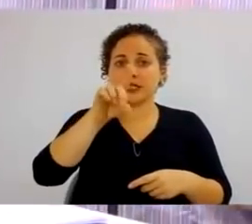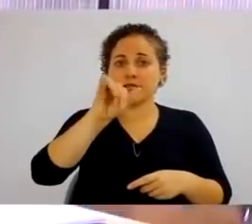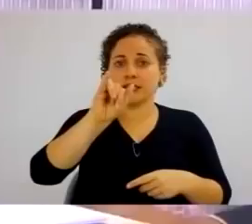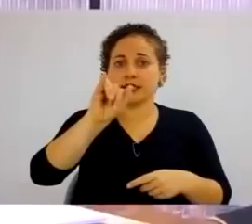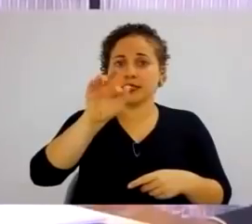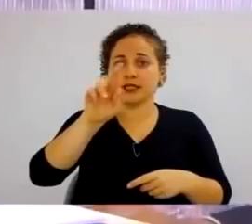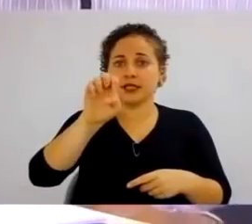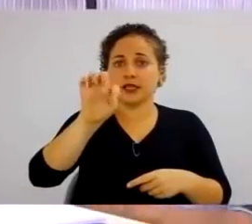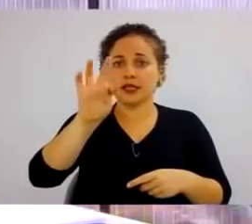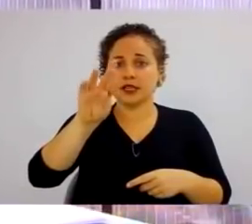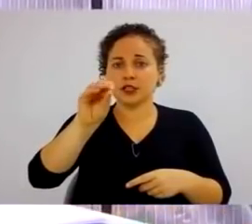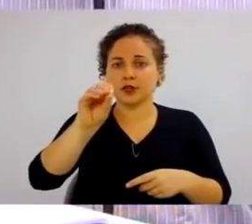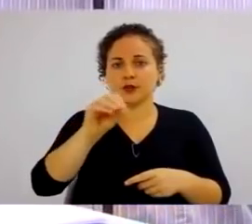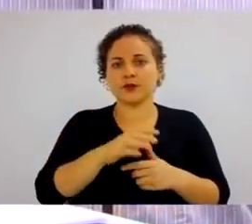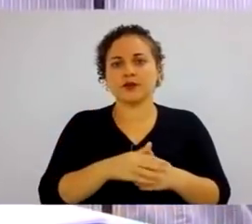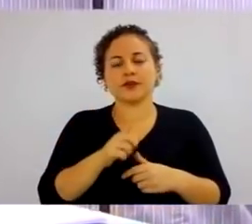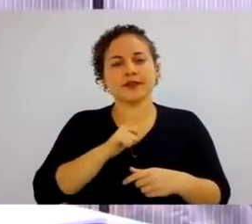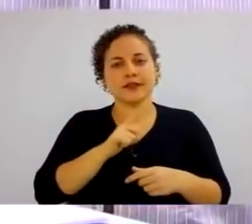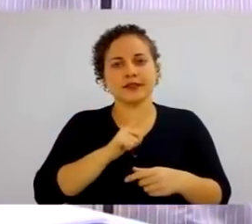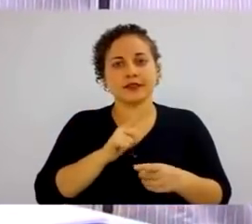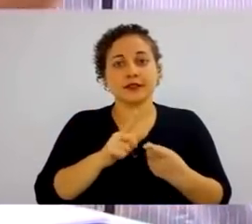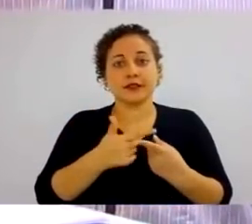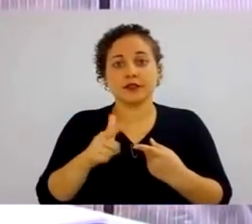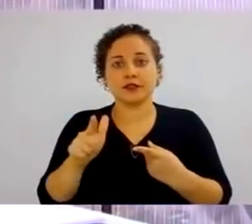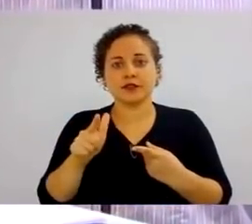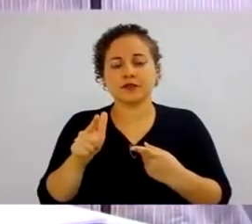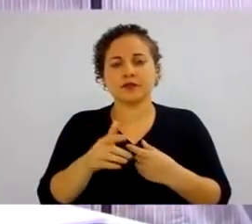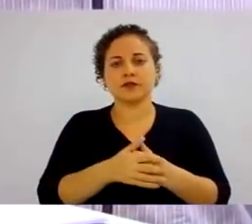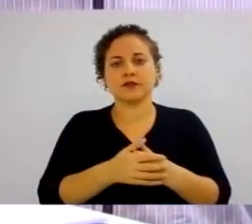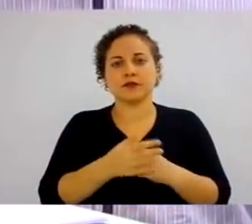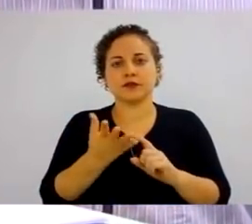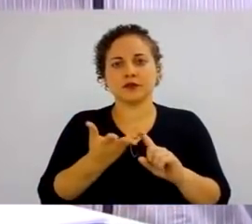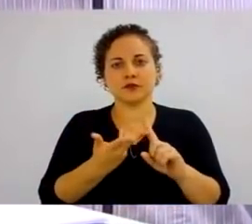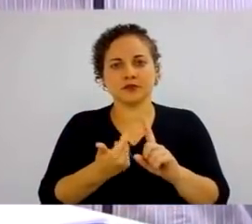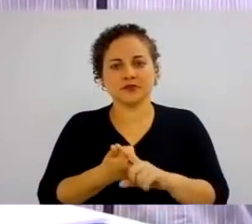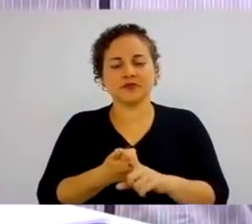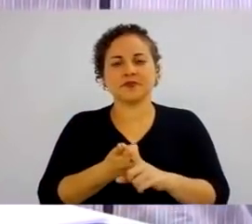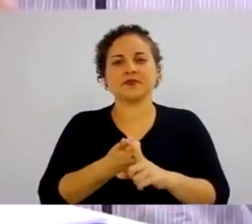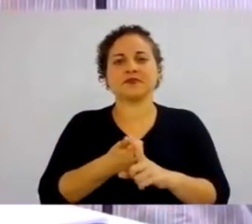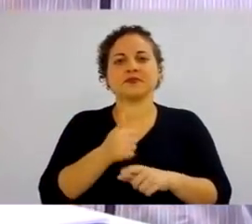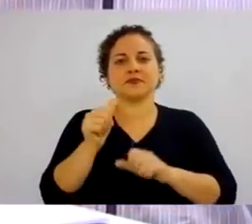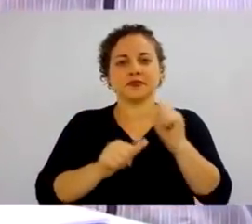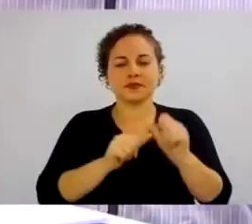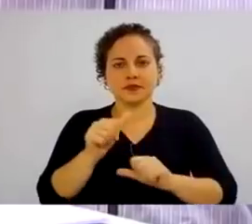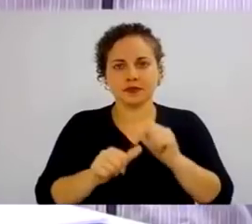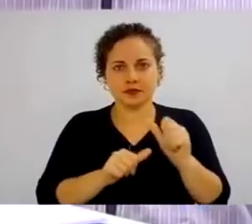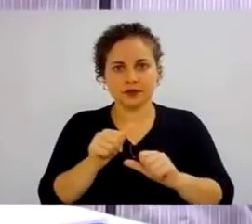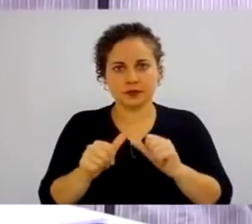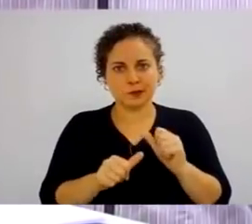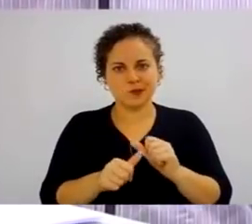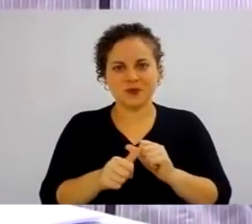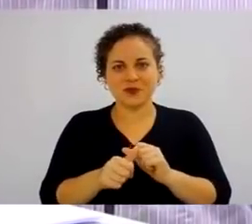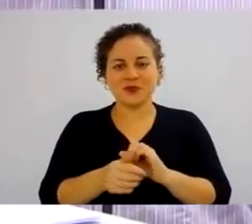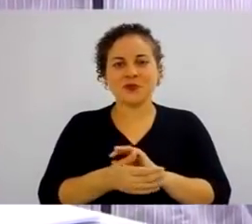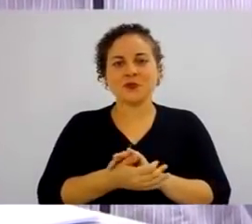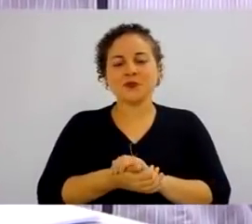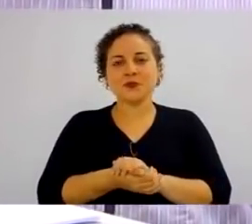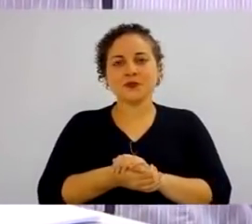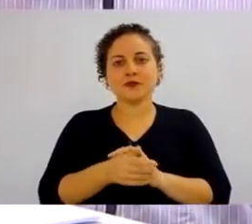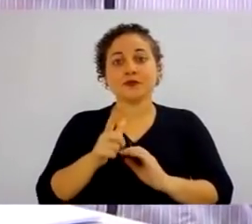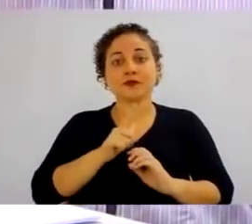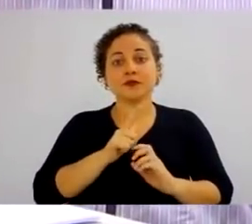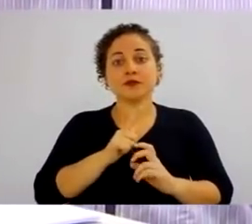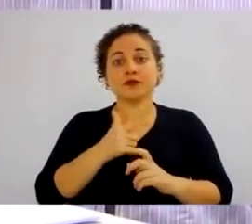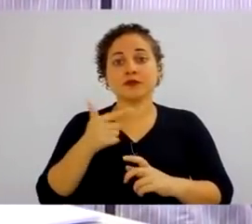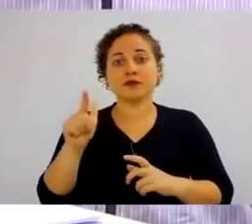fixos e os benefícios flexíveis. Aqui, alguns tipos de remuneração variável. Sugestões premiadas, nós temos.